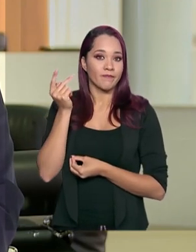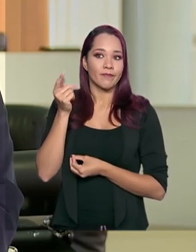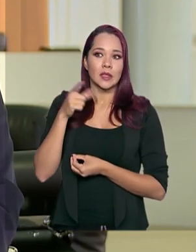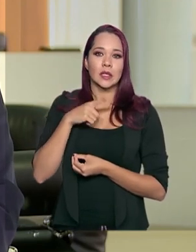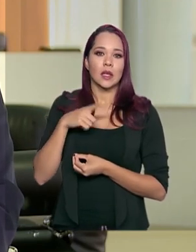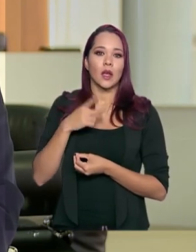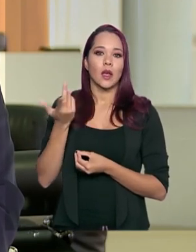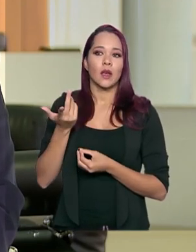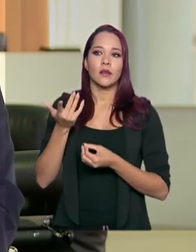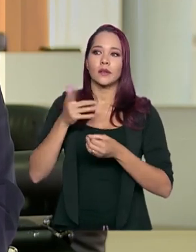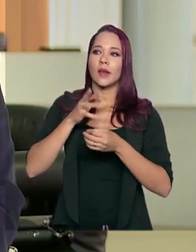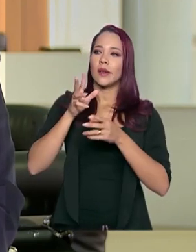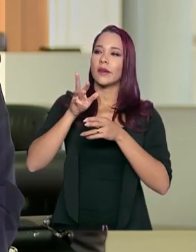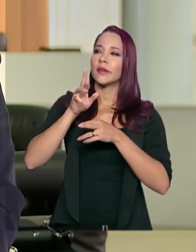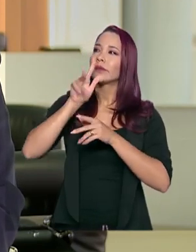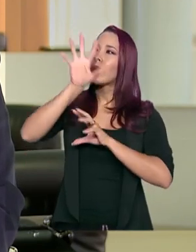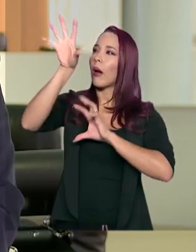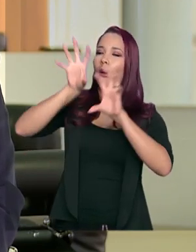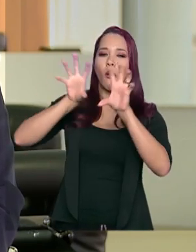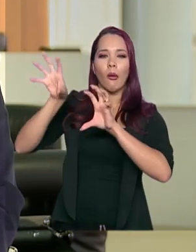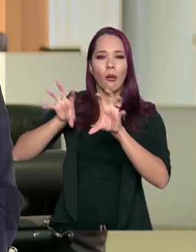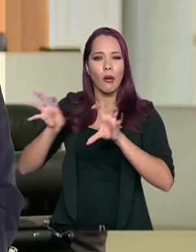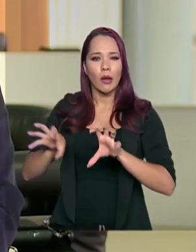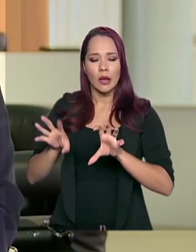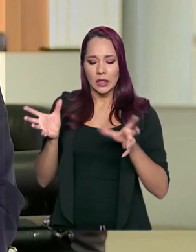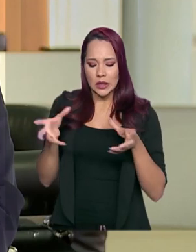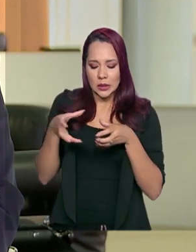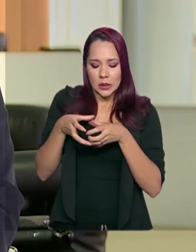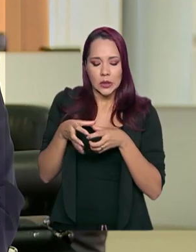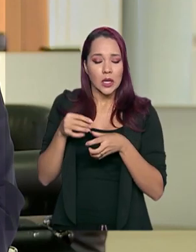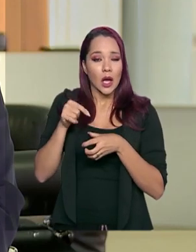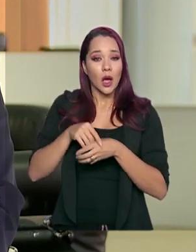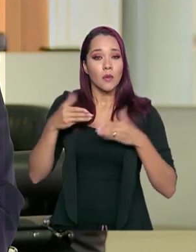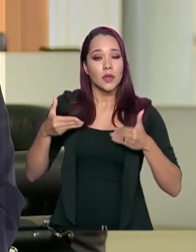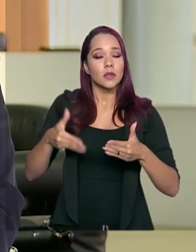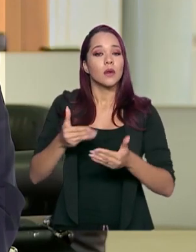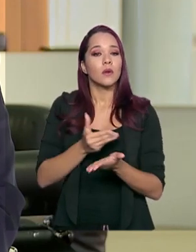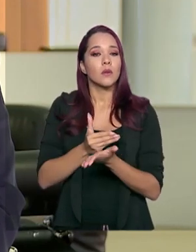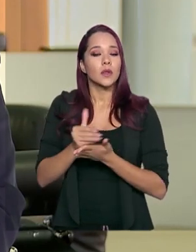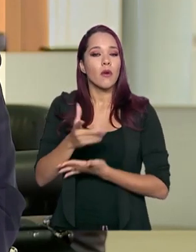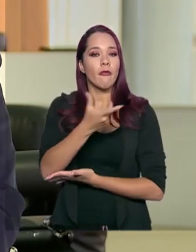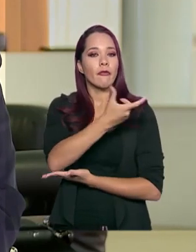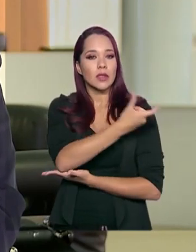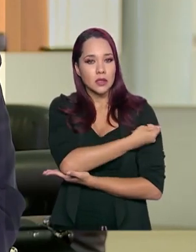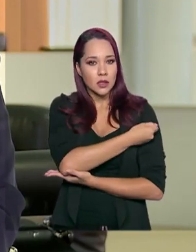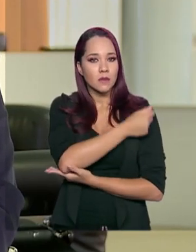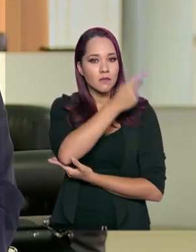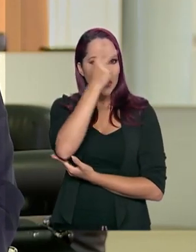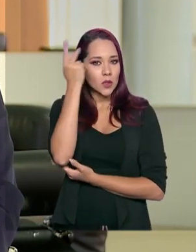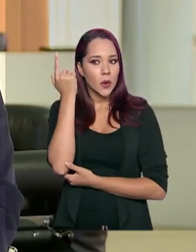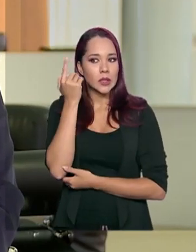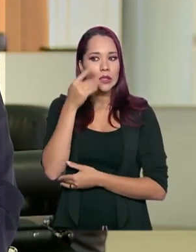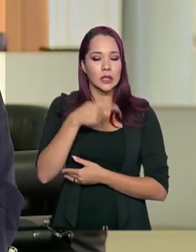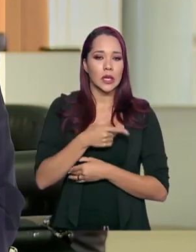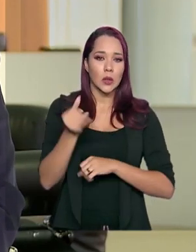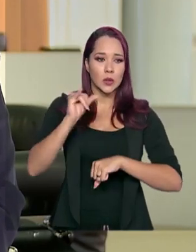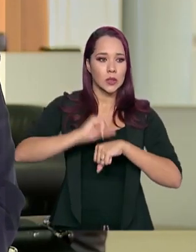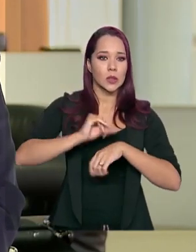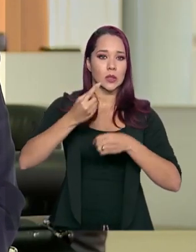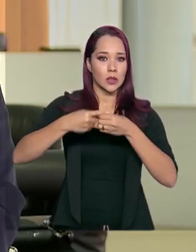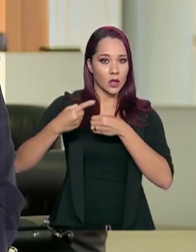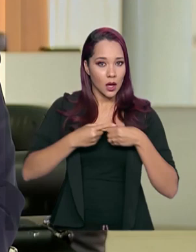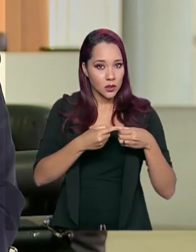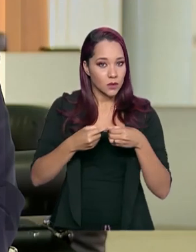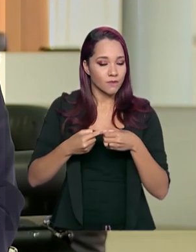maior dispersão geográfica e estão mais interiorizadas, o Ministério começou, então, vacinando as pessoas que se encontram nos grandes centros urbanos.